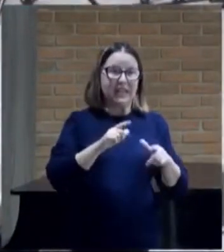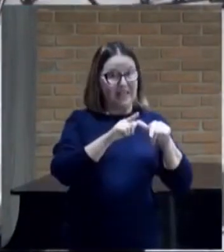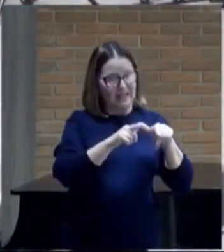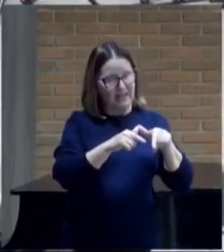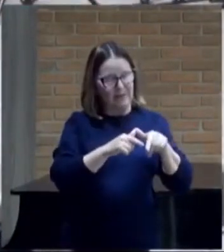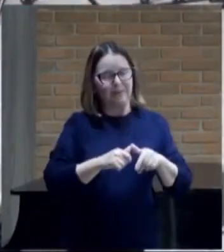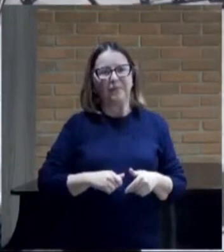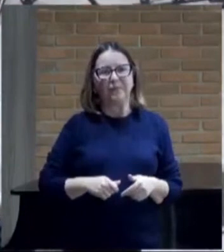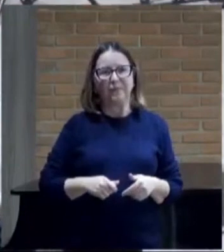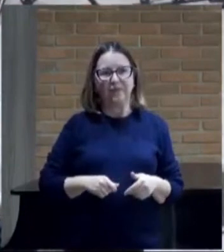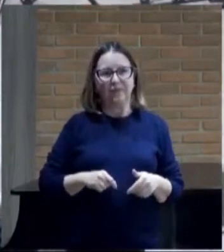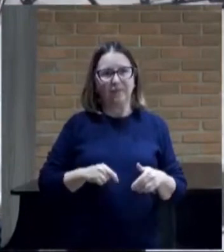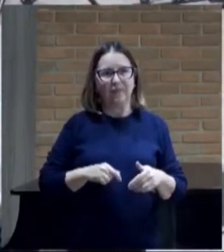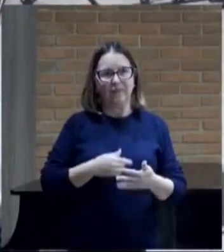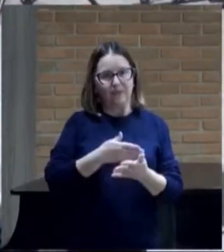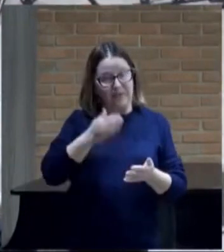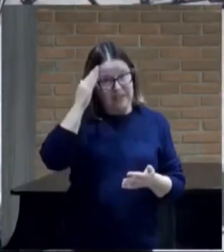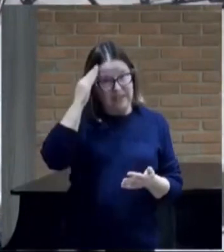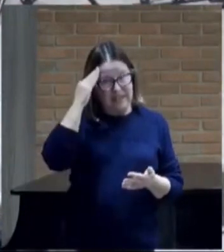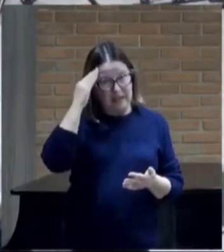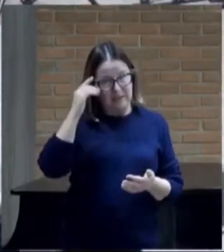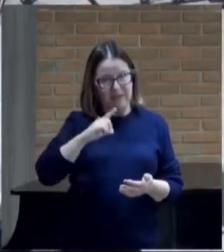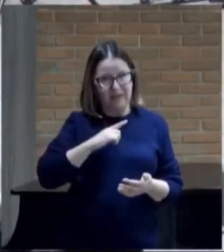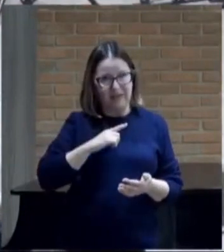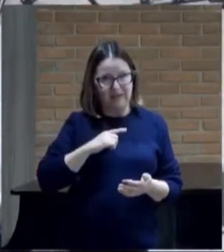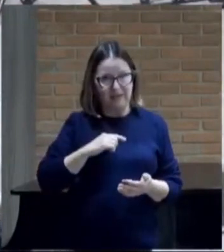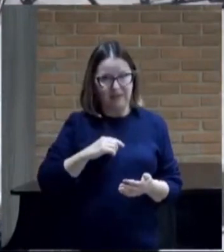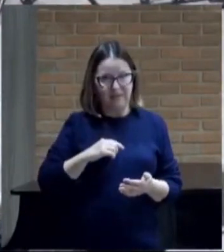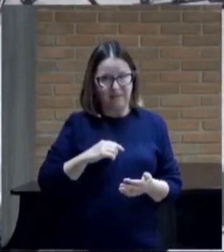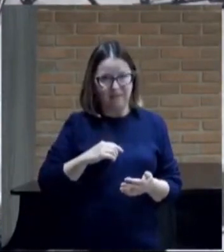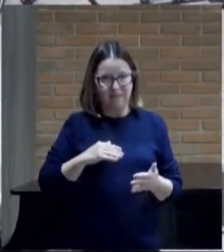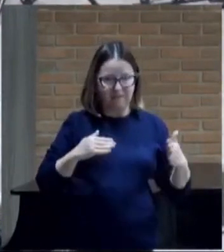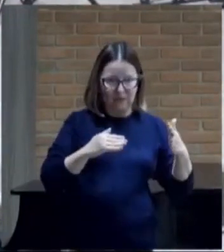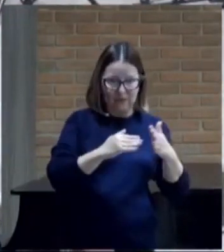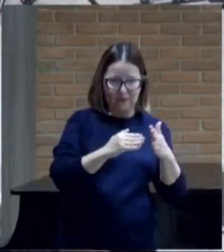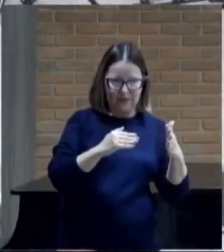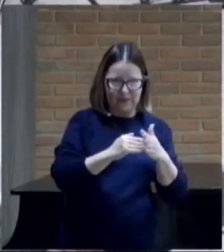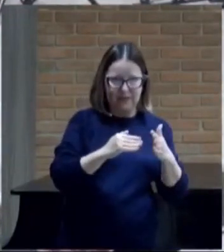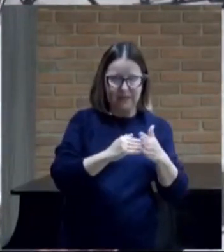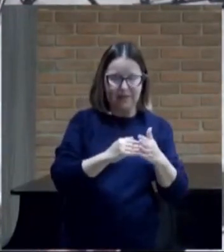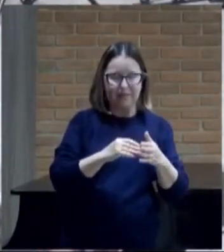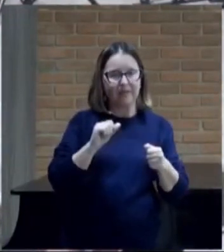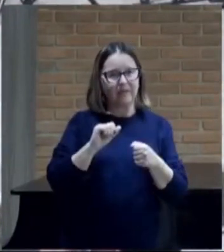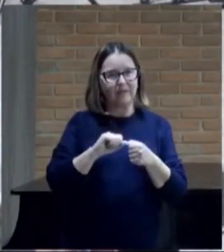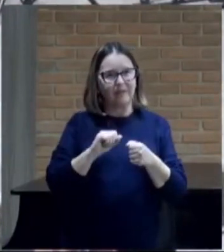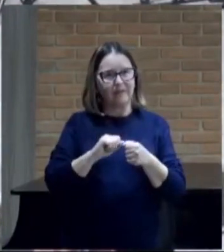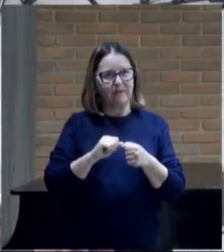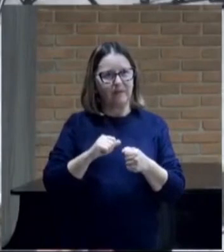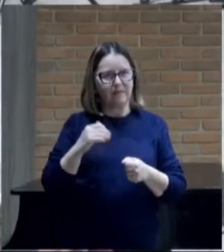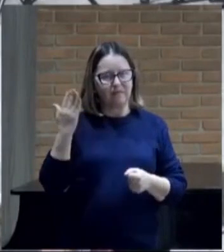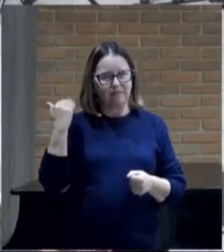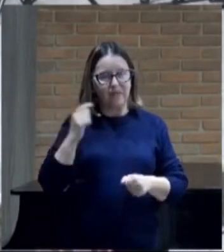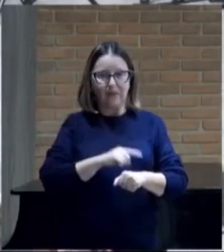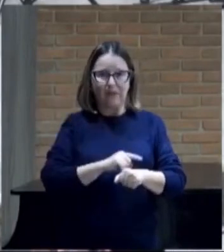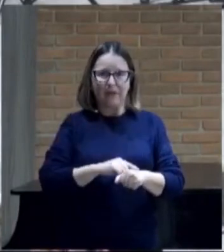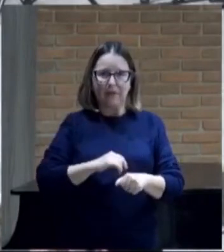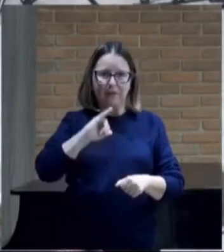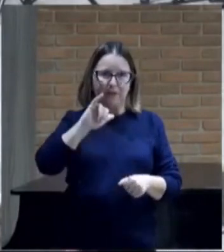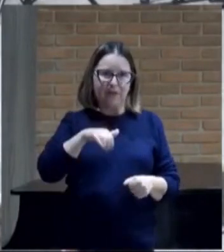uma demarcação, que foi feito, lá no tempo, de Jacó,